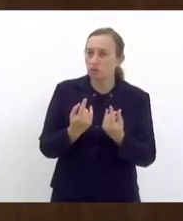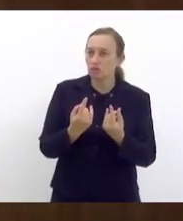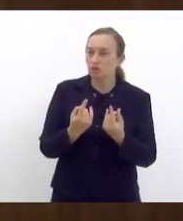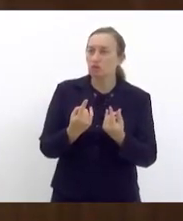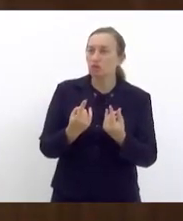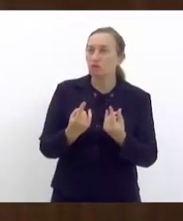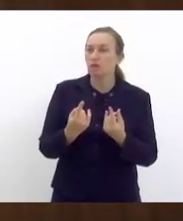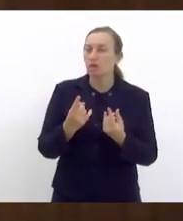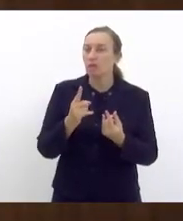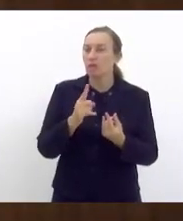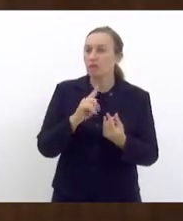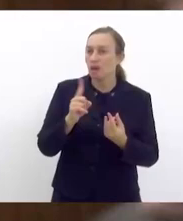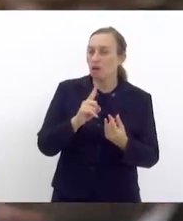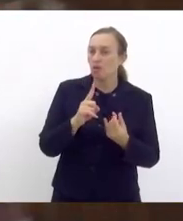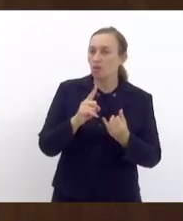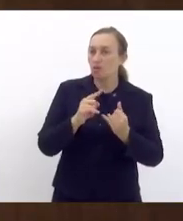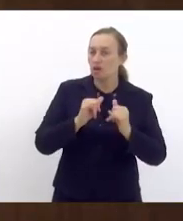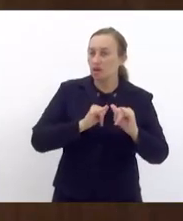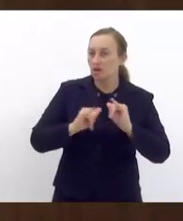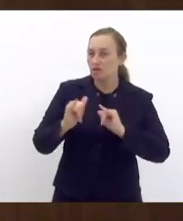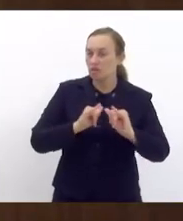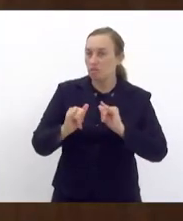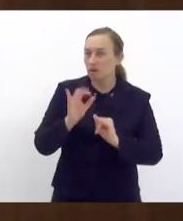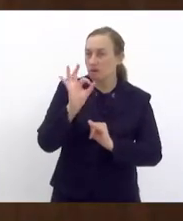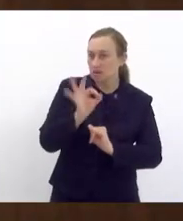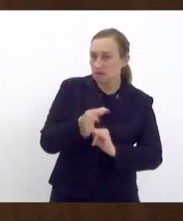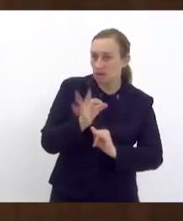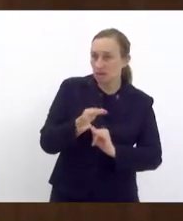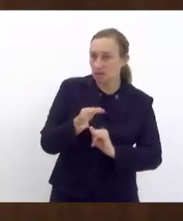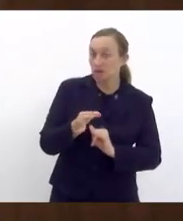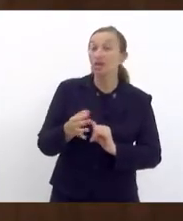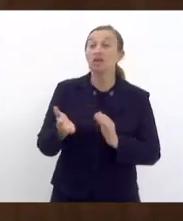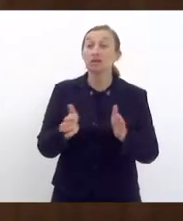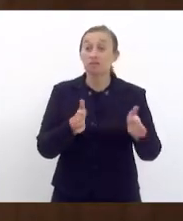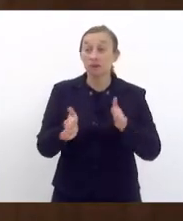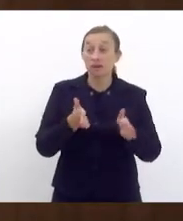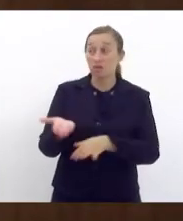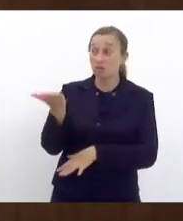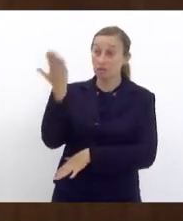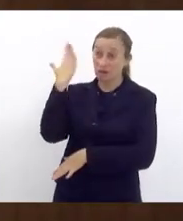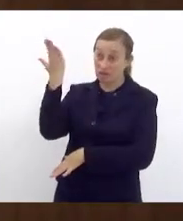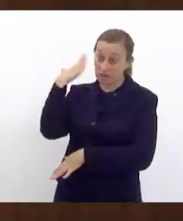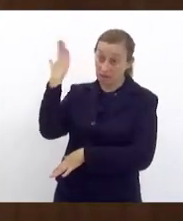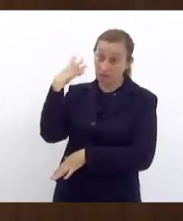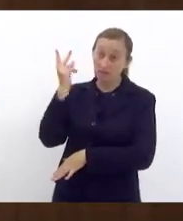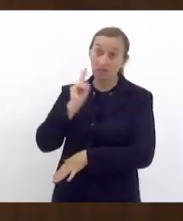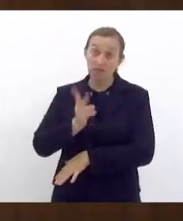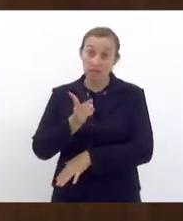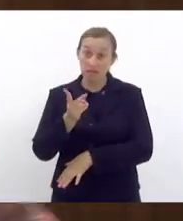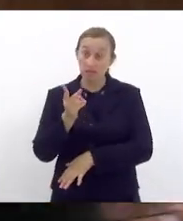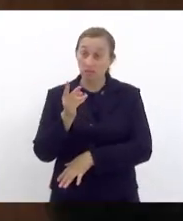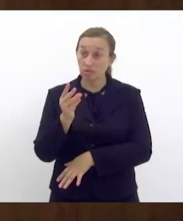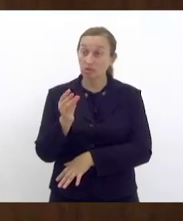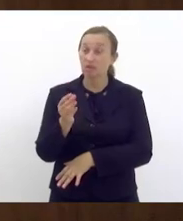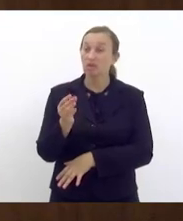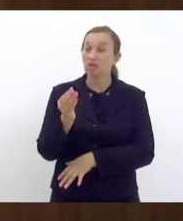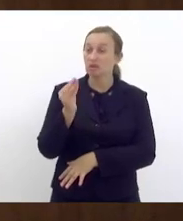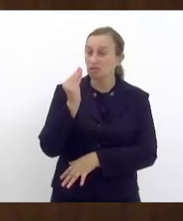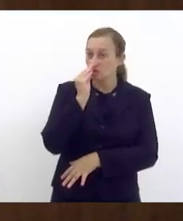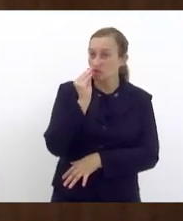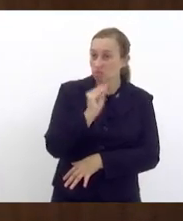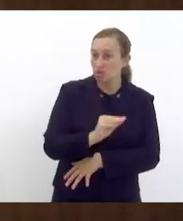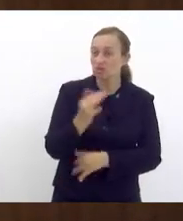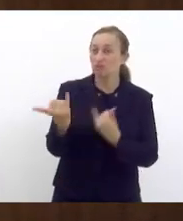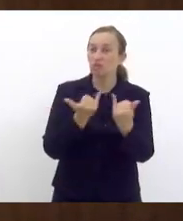negacionismo. E, naquele período, em 2020, o negacionismo, seifou vidas, houve uma campanha